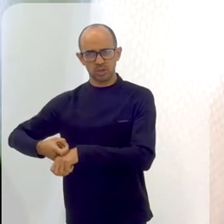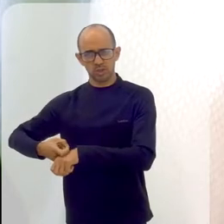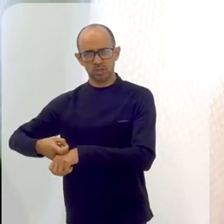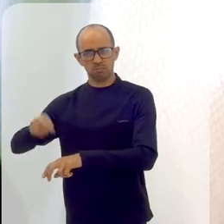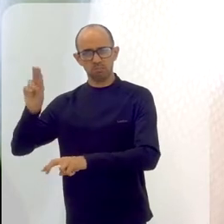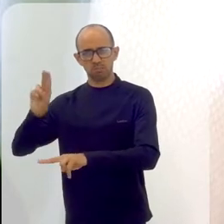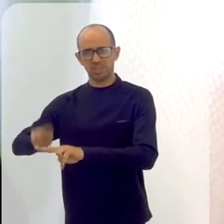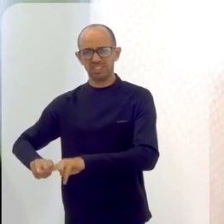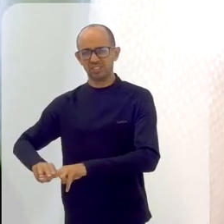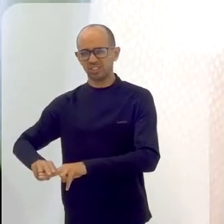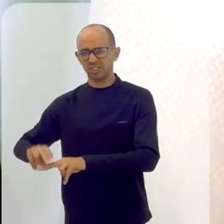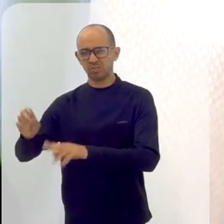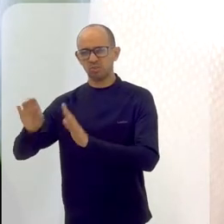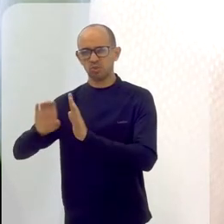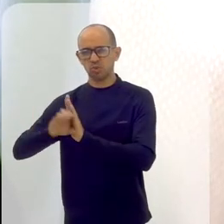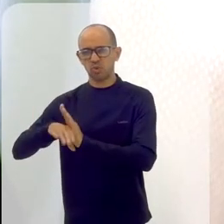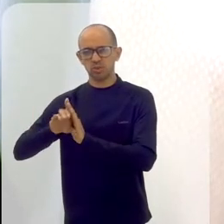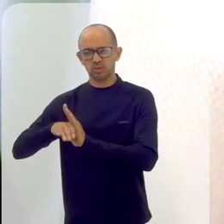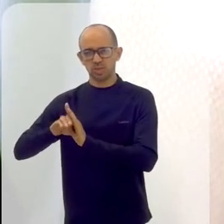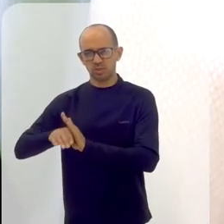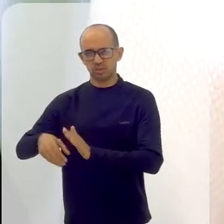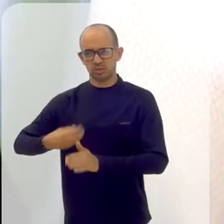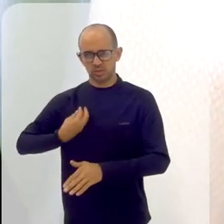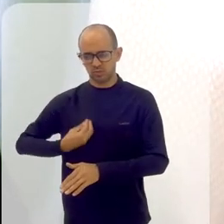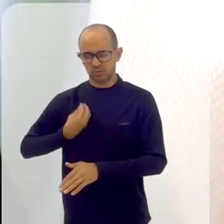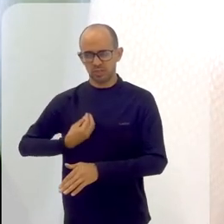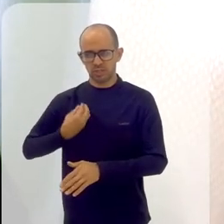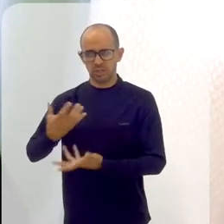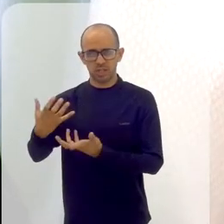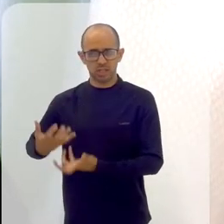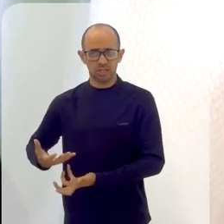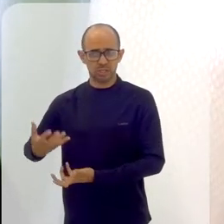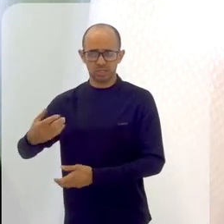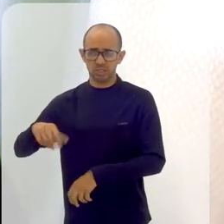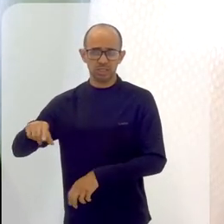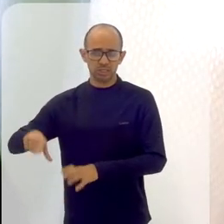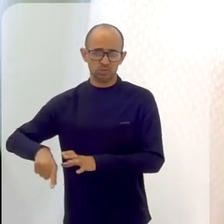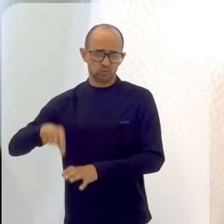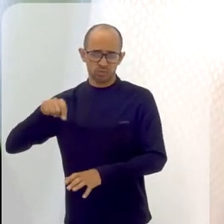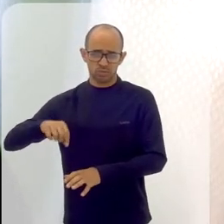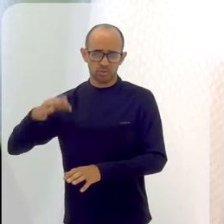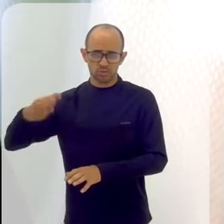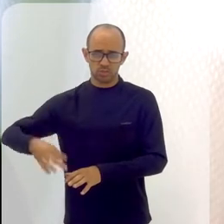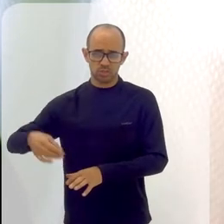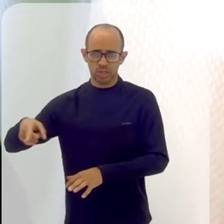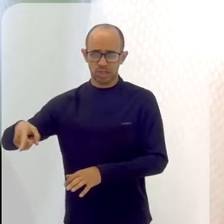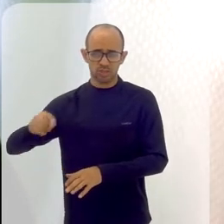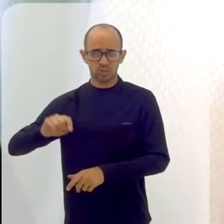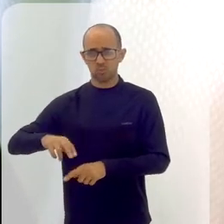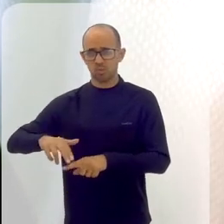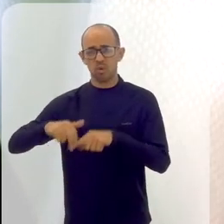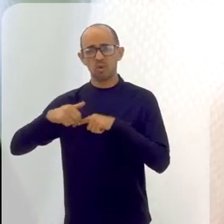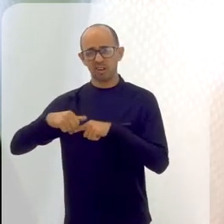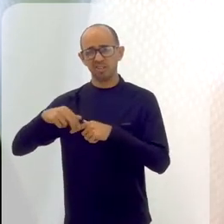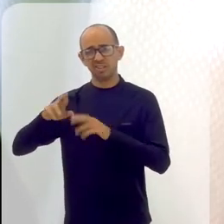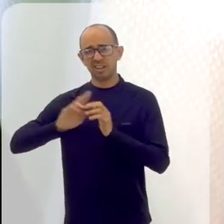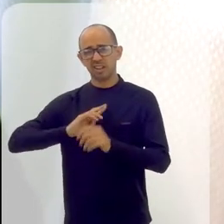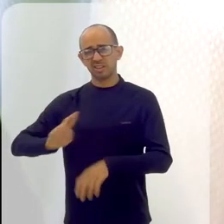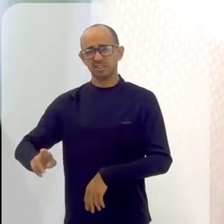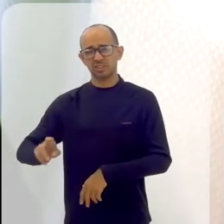que prendia ela determinados conceitos de vida que ela deveria seguir porque era certo dentro da concepção religiosa dela.